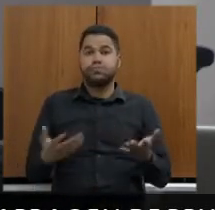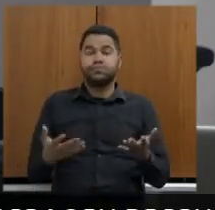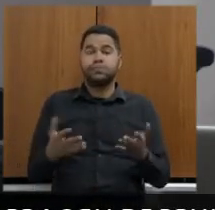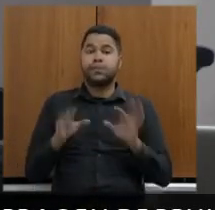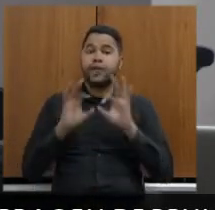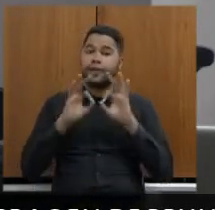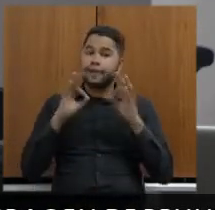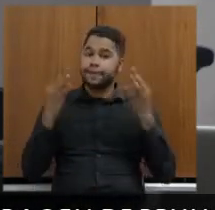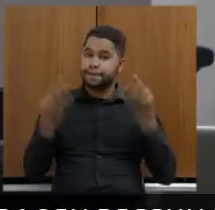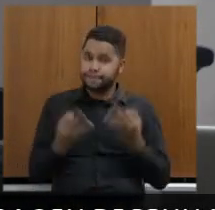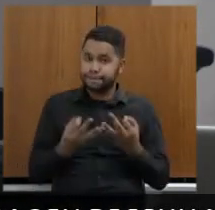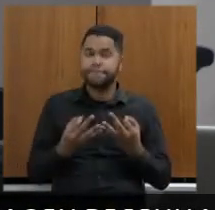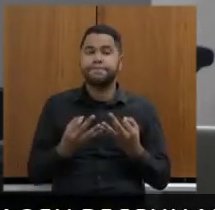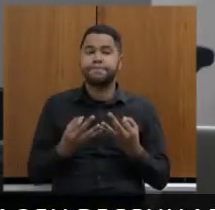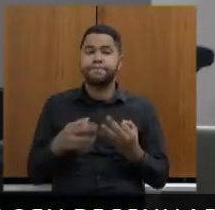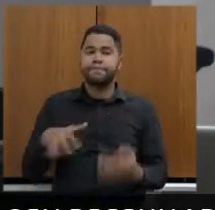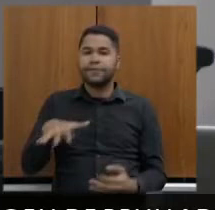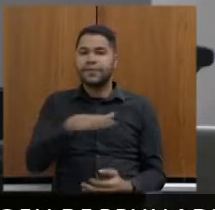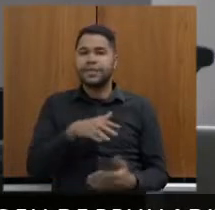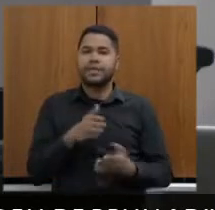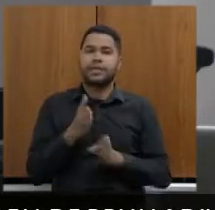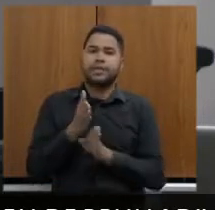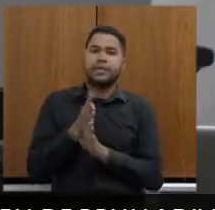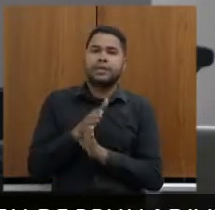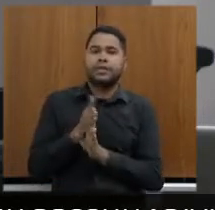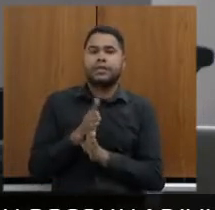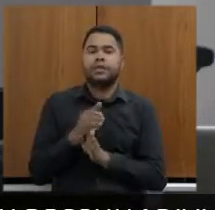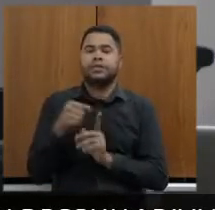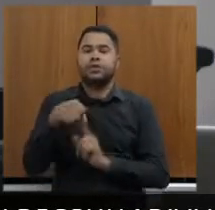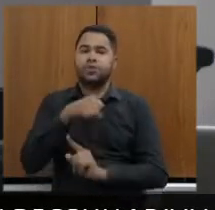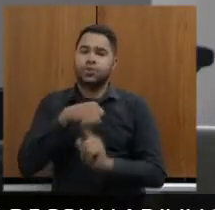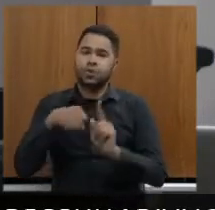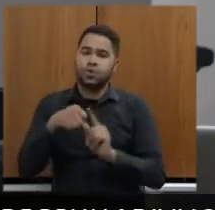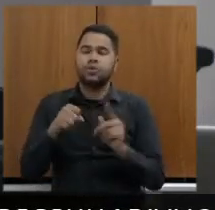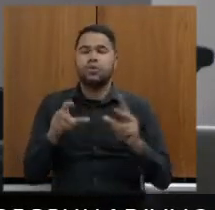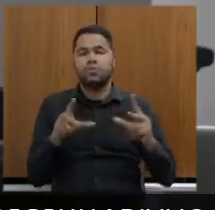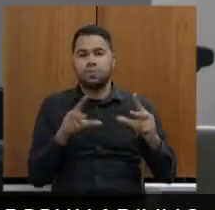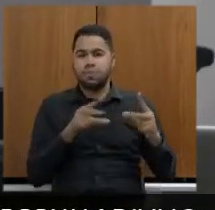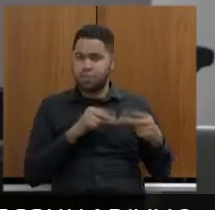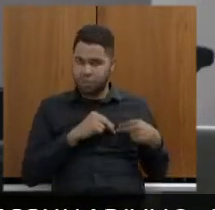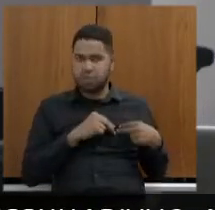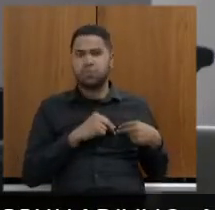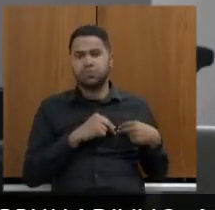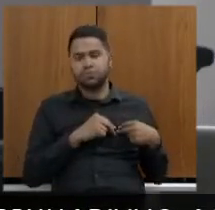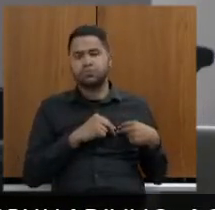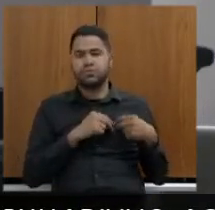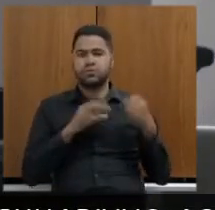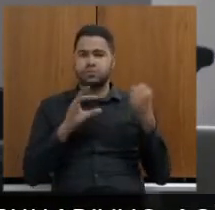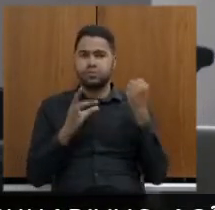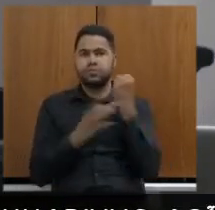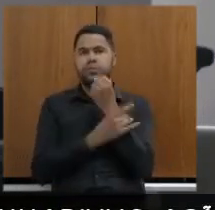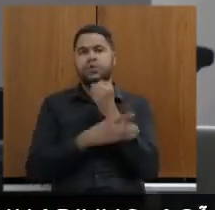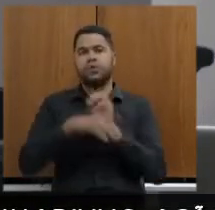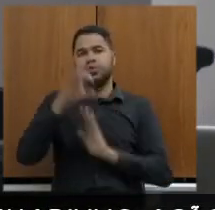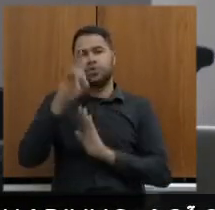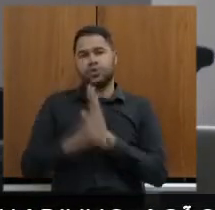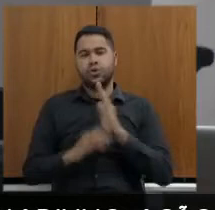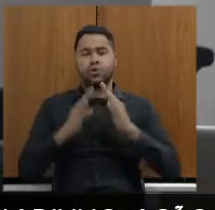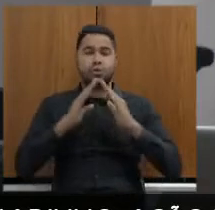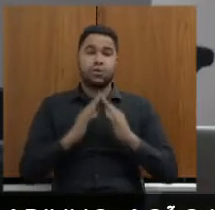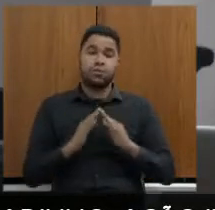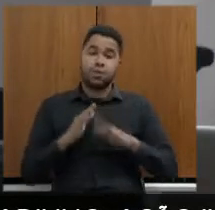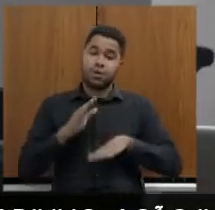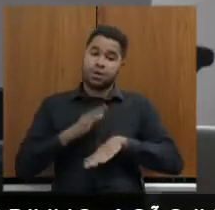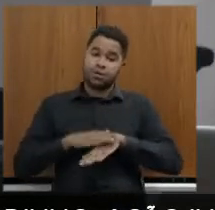famílias em estado de vulnerabilidade social elas merecem a garantia do direito à moradia que é